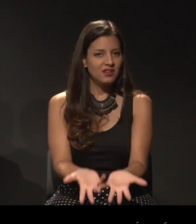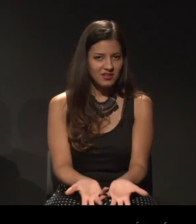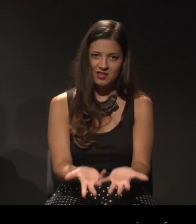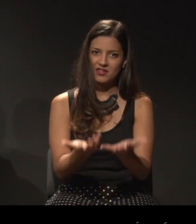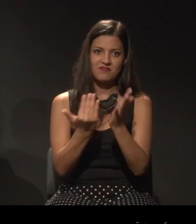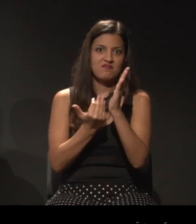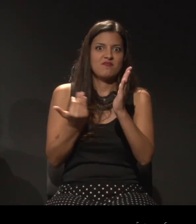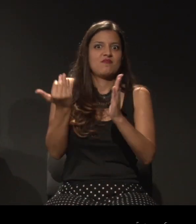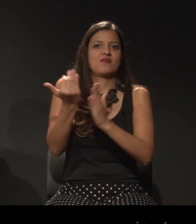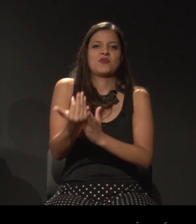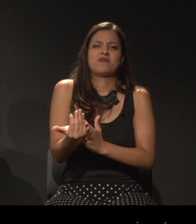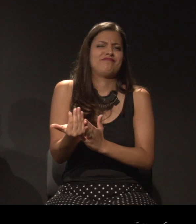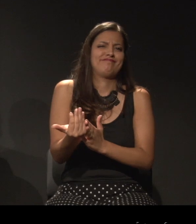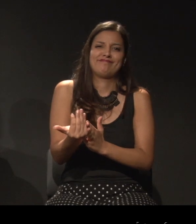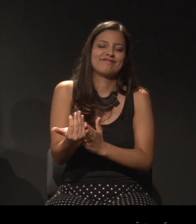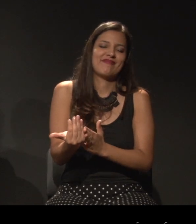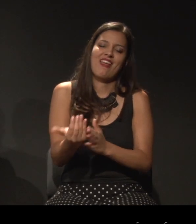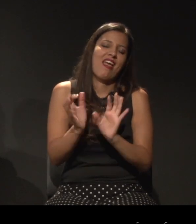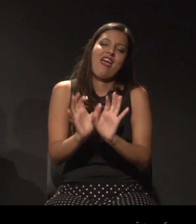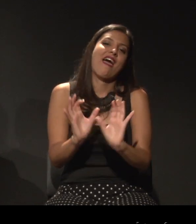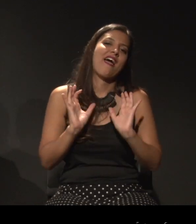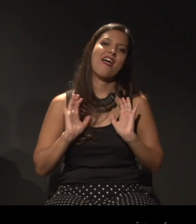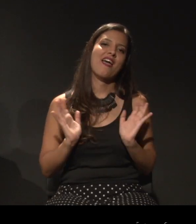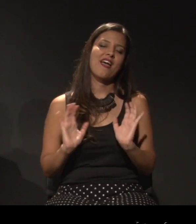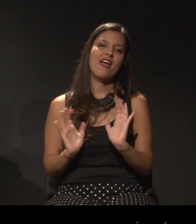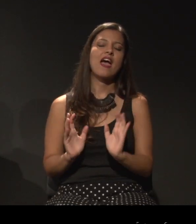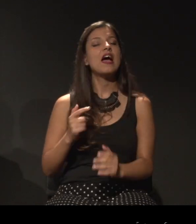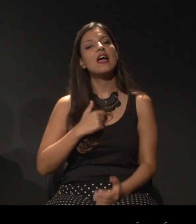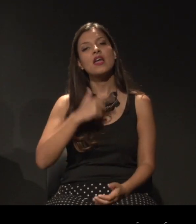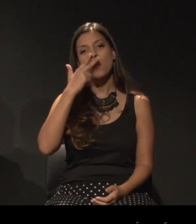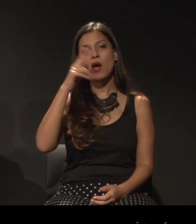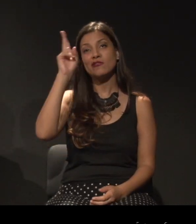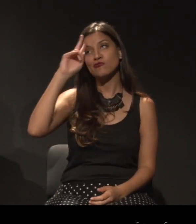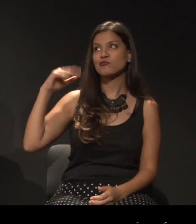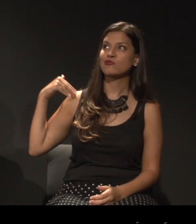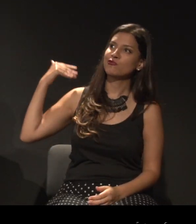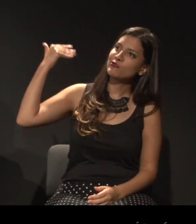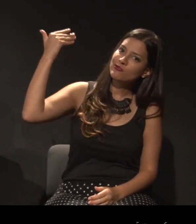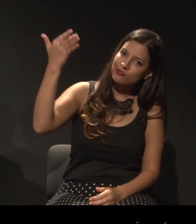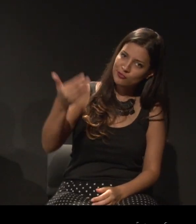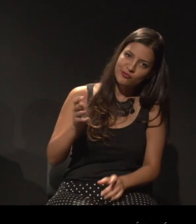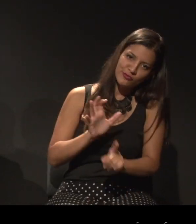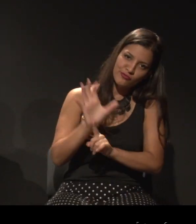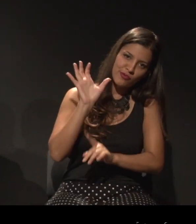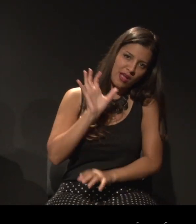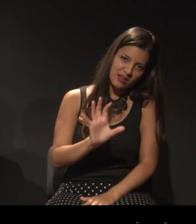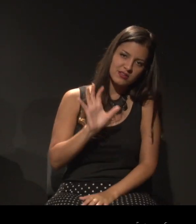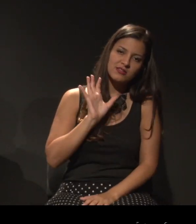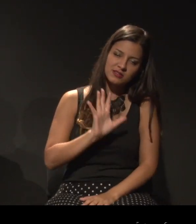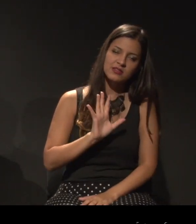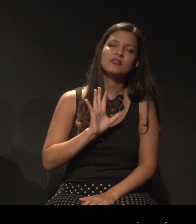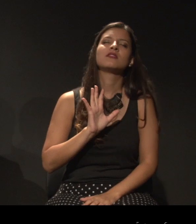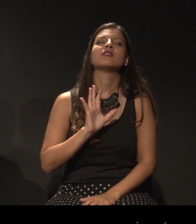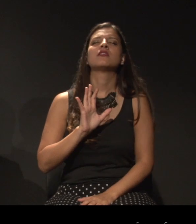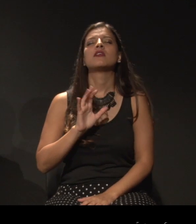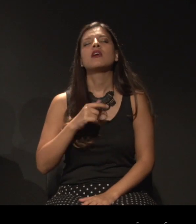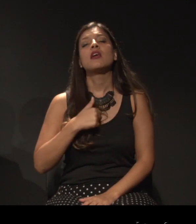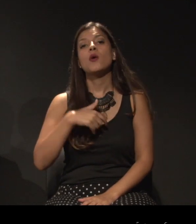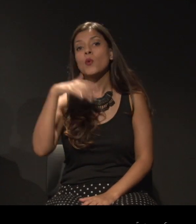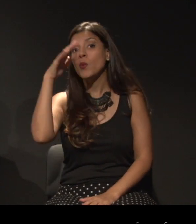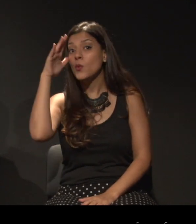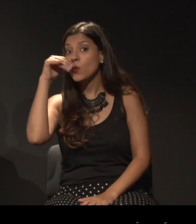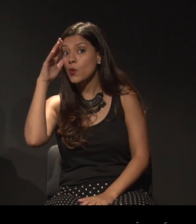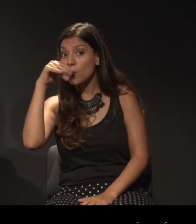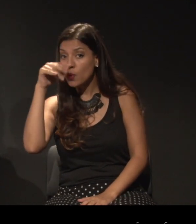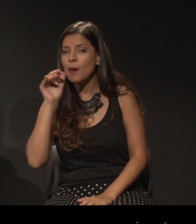diferente. Eu acho que por toda a história, enfim. E aí me vem uma curiosidade,